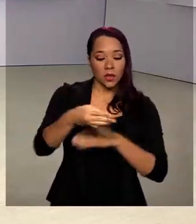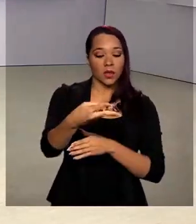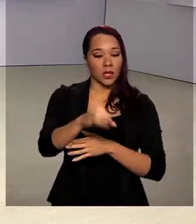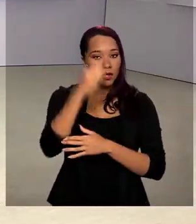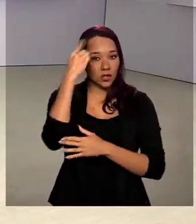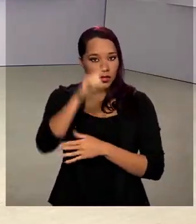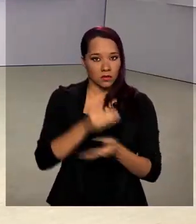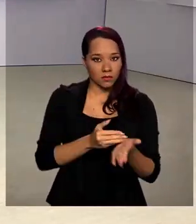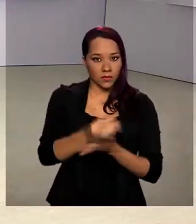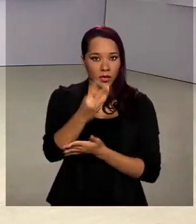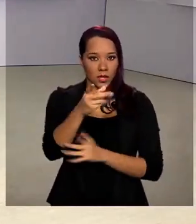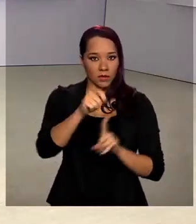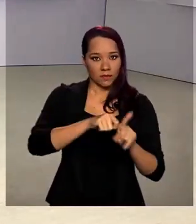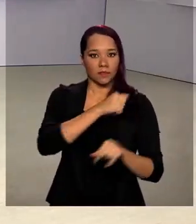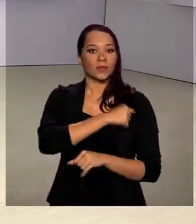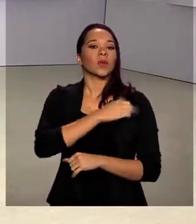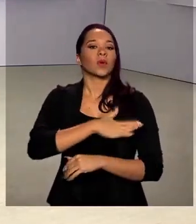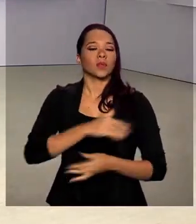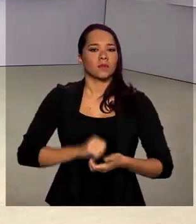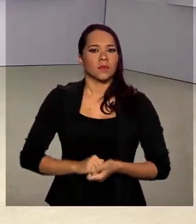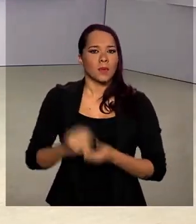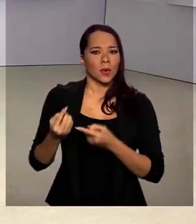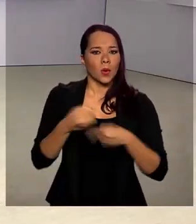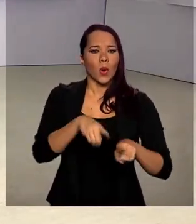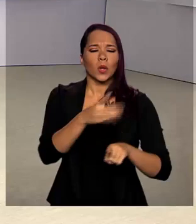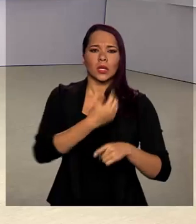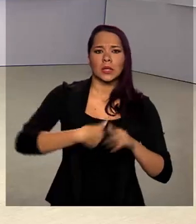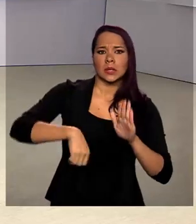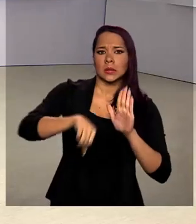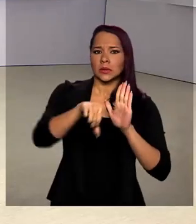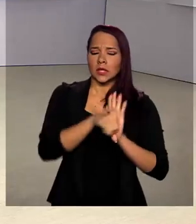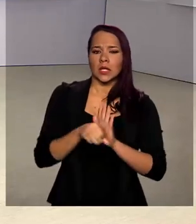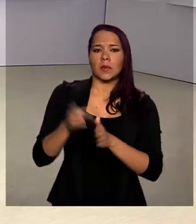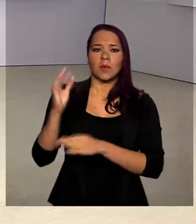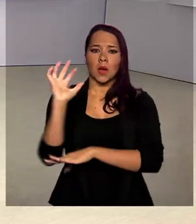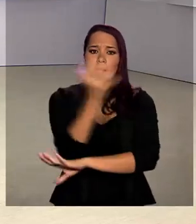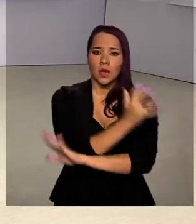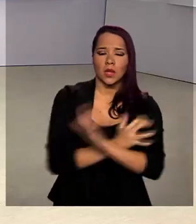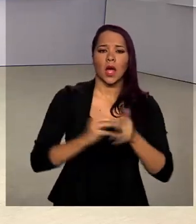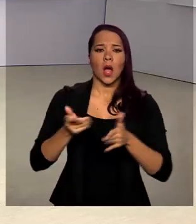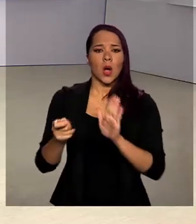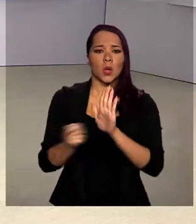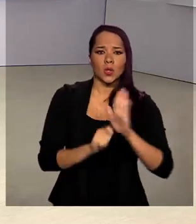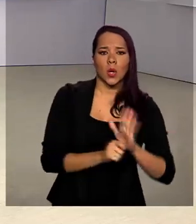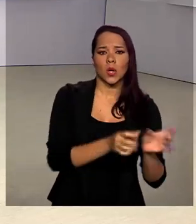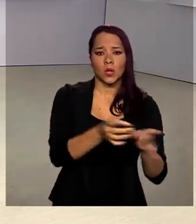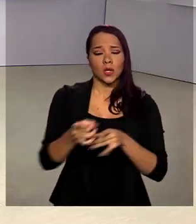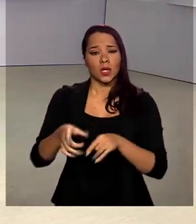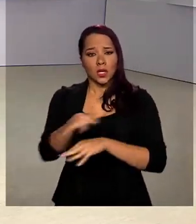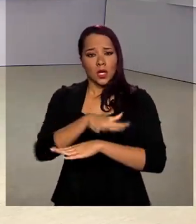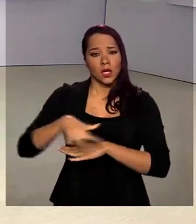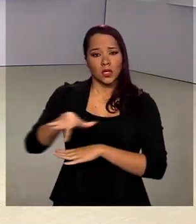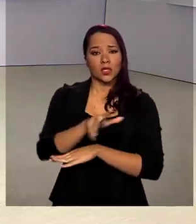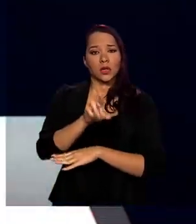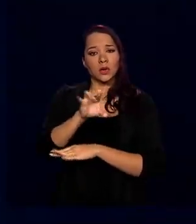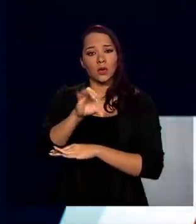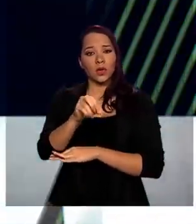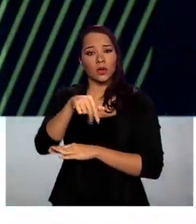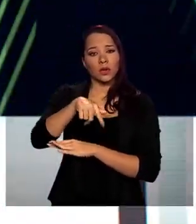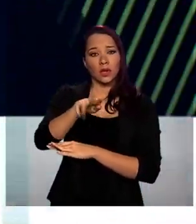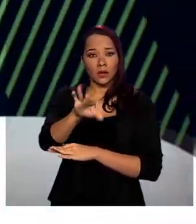agosto, para ações de combate ao crime organizado, narcotráfico e crimes ambientais na região da Calha do Rio Negro e Solimões.